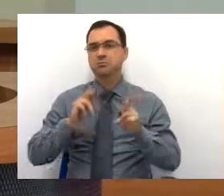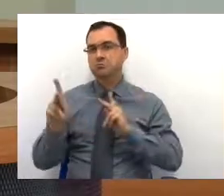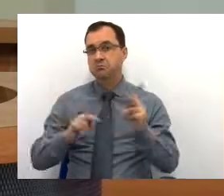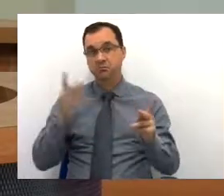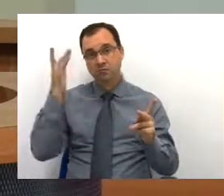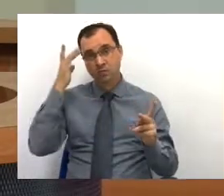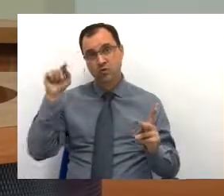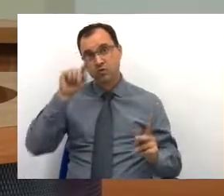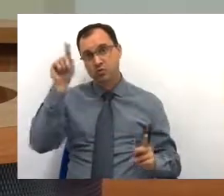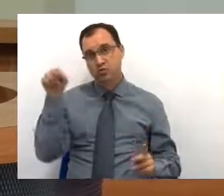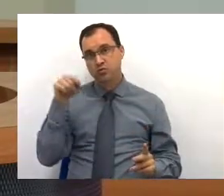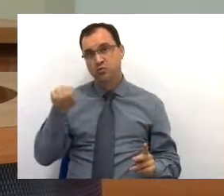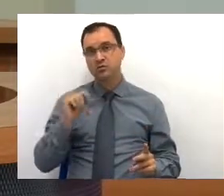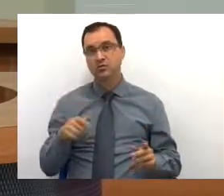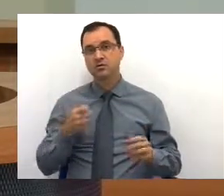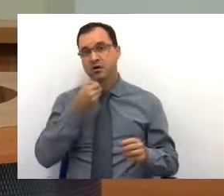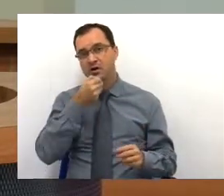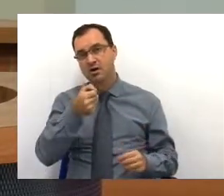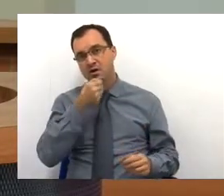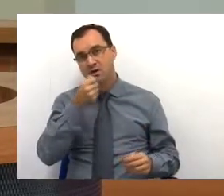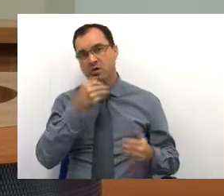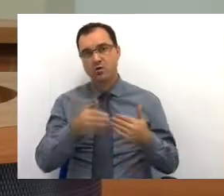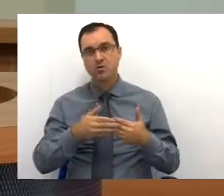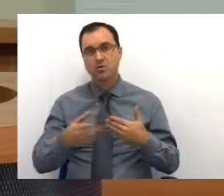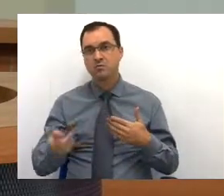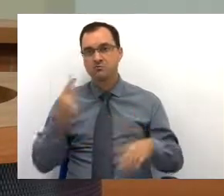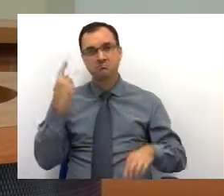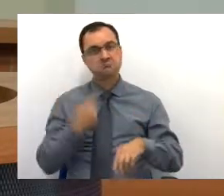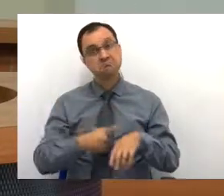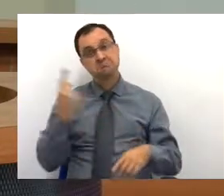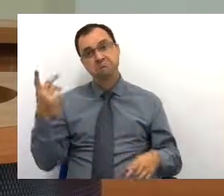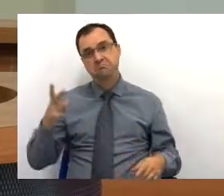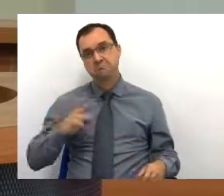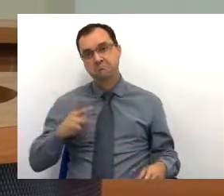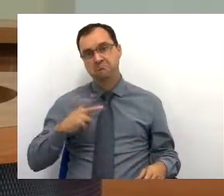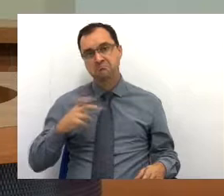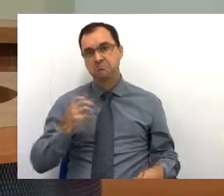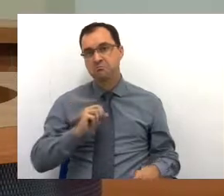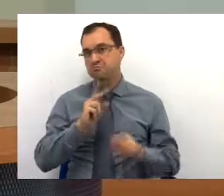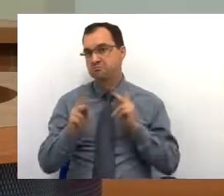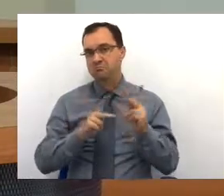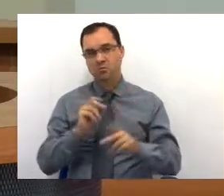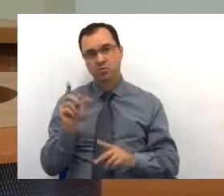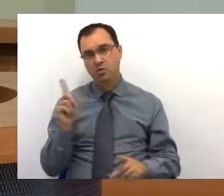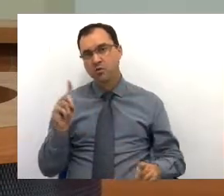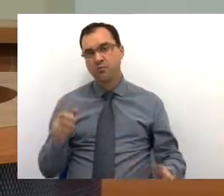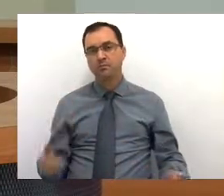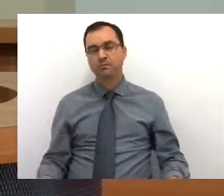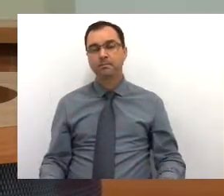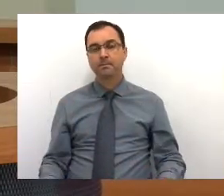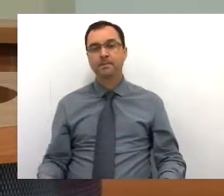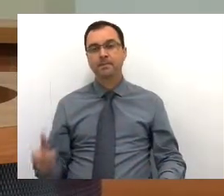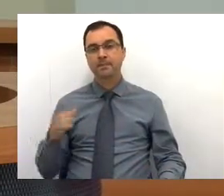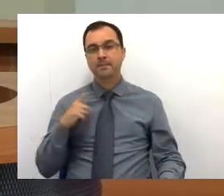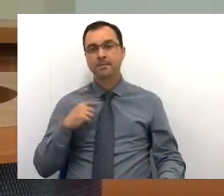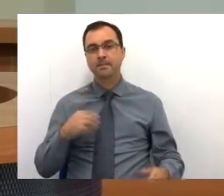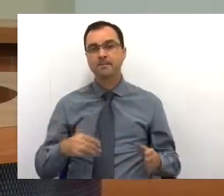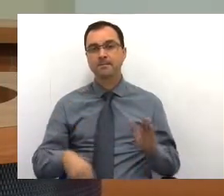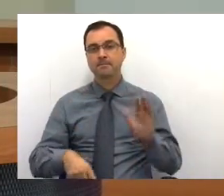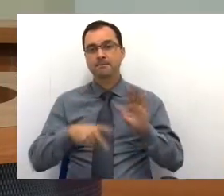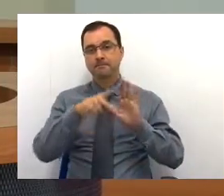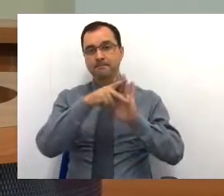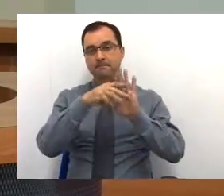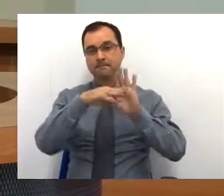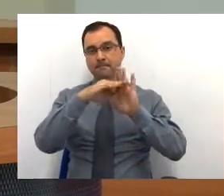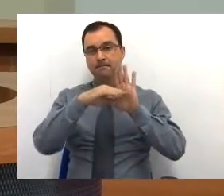a matéria, a reportagem deixou meio que no ar se seria pública ou não. Enfim, existe na programação da